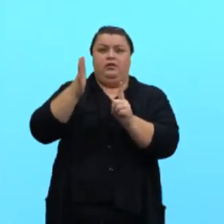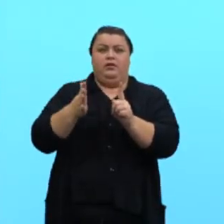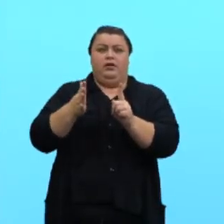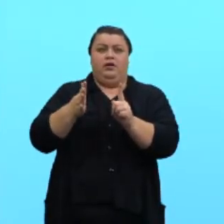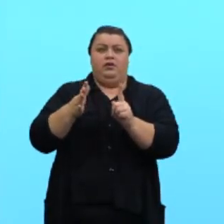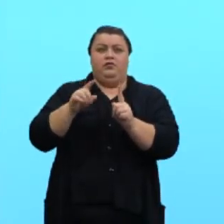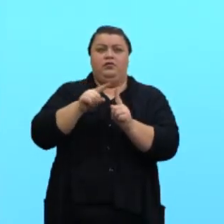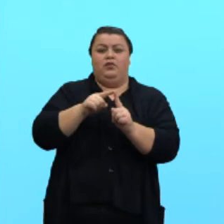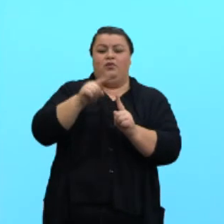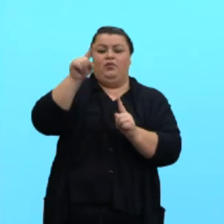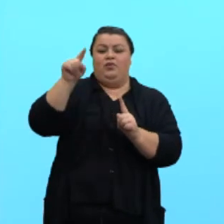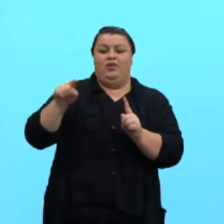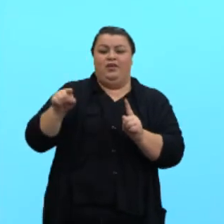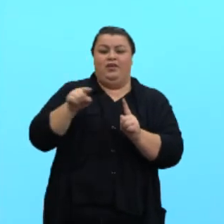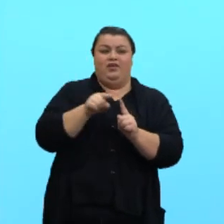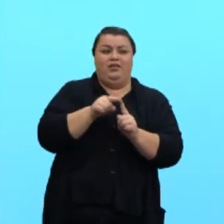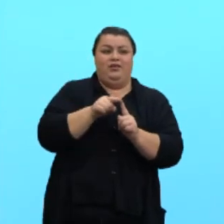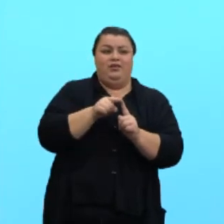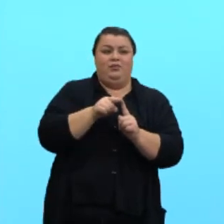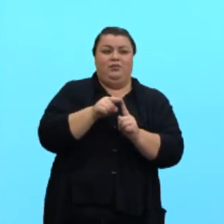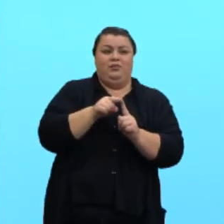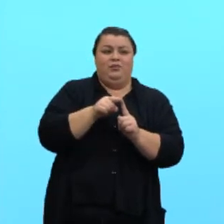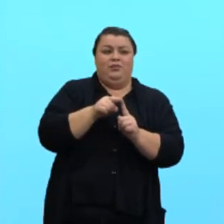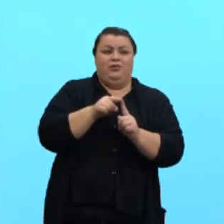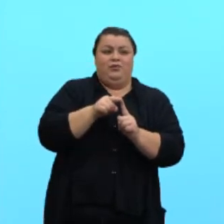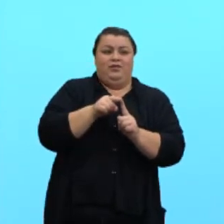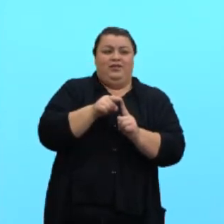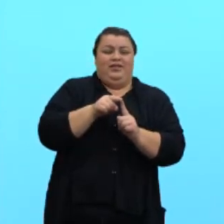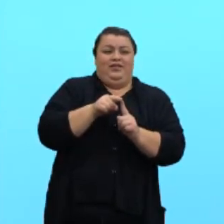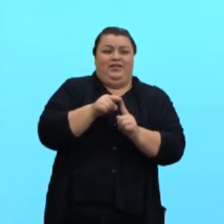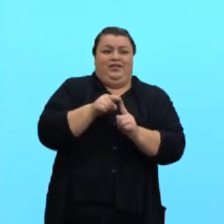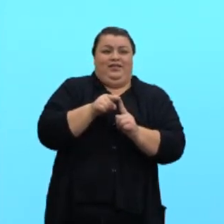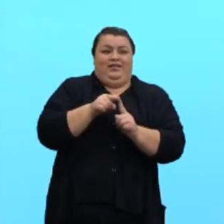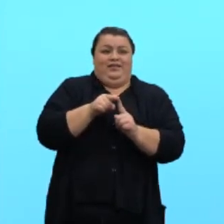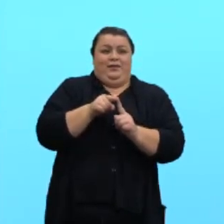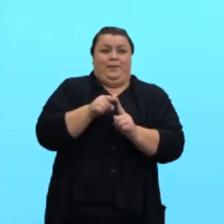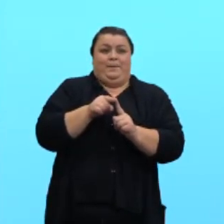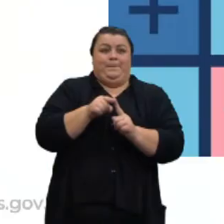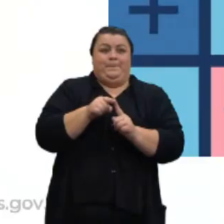Face, retângulo. Base, triângulo.